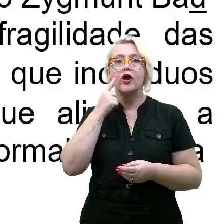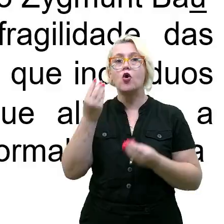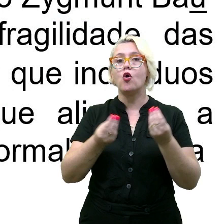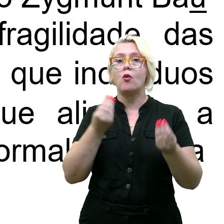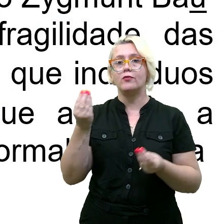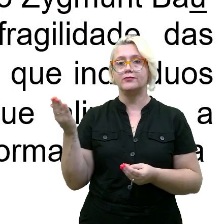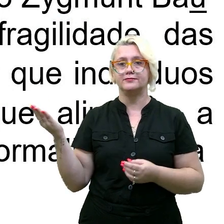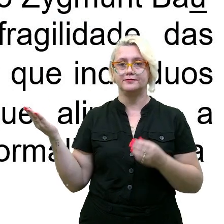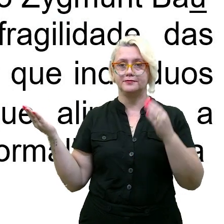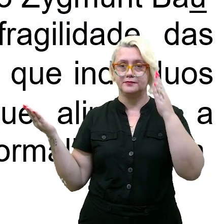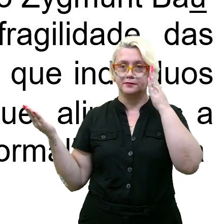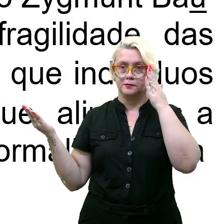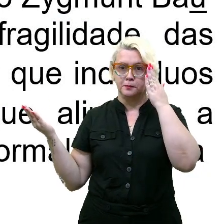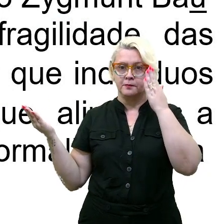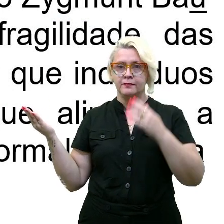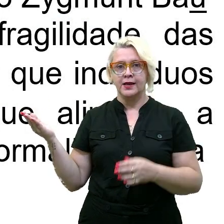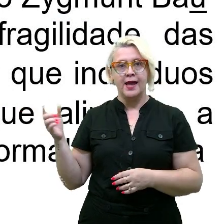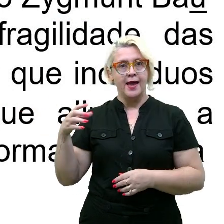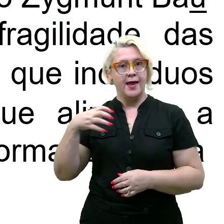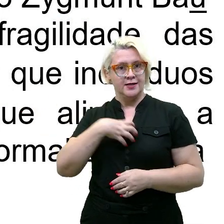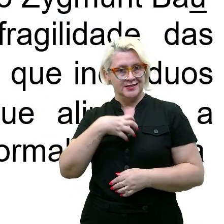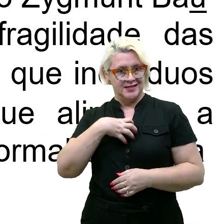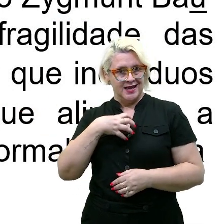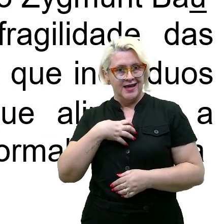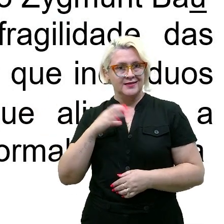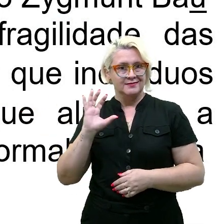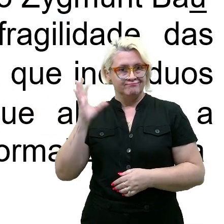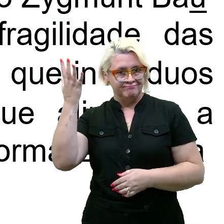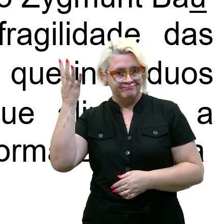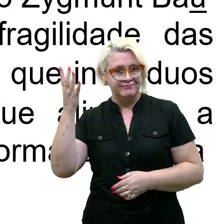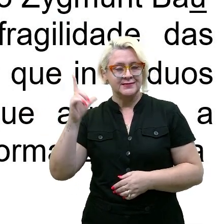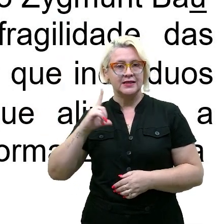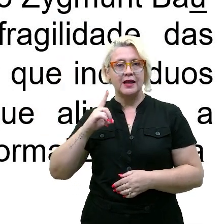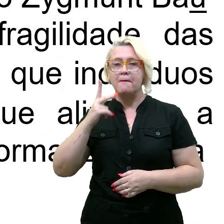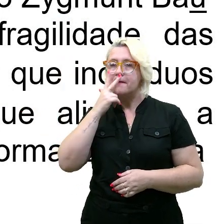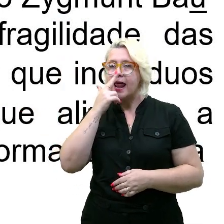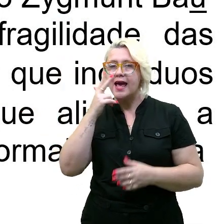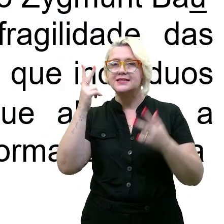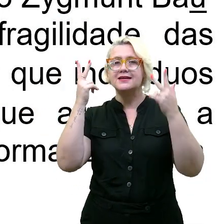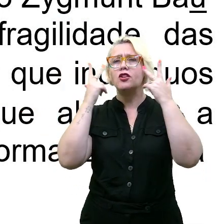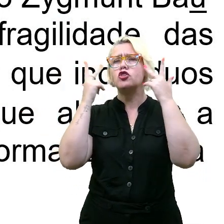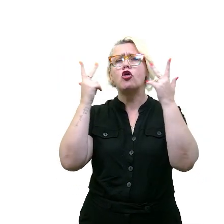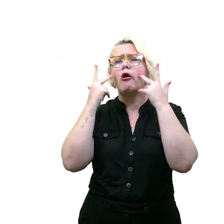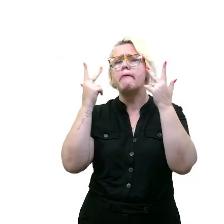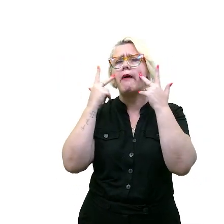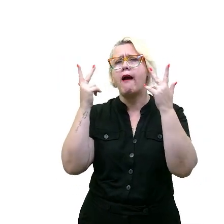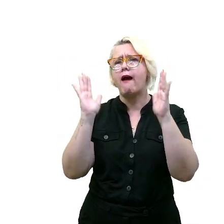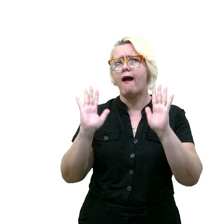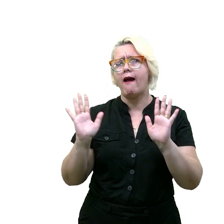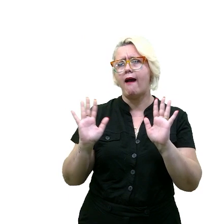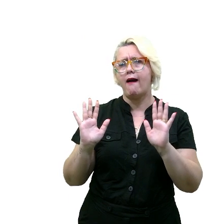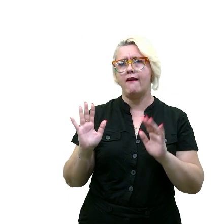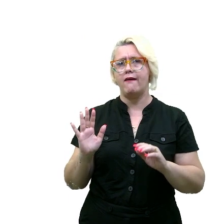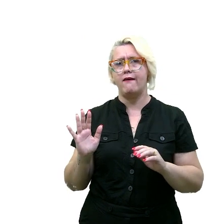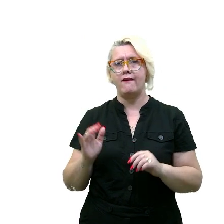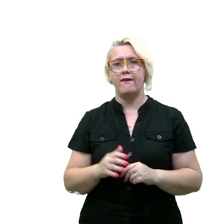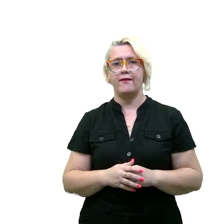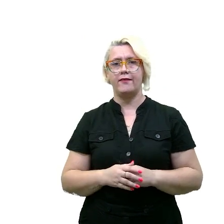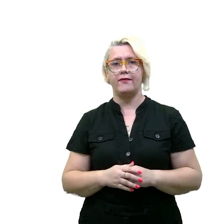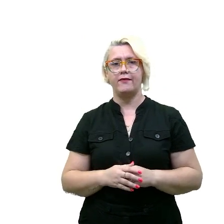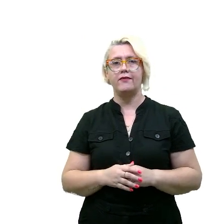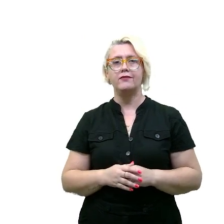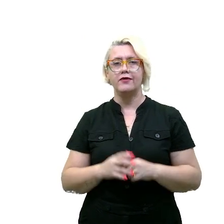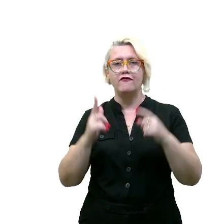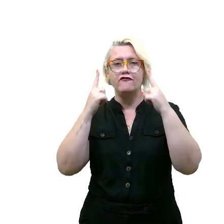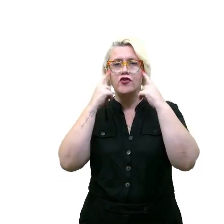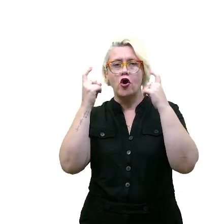Essa situação leva a uma normalização da